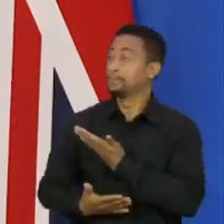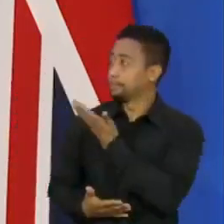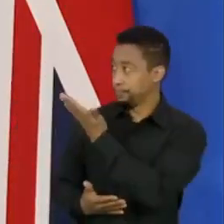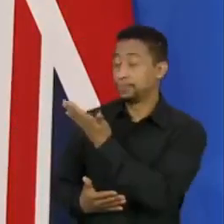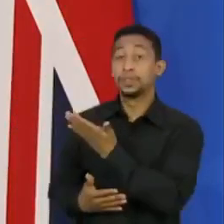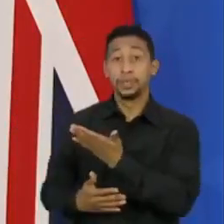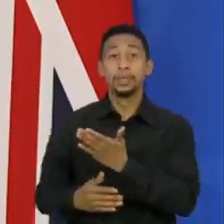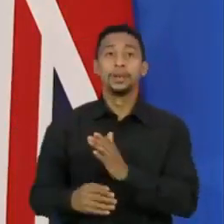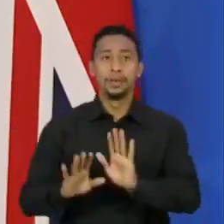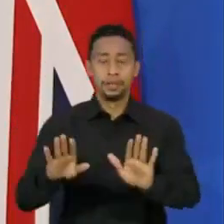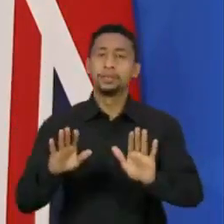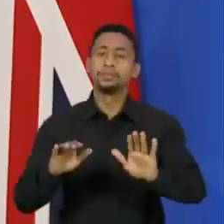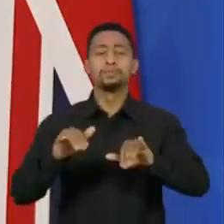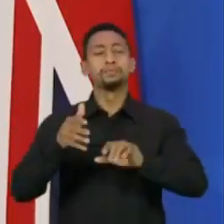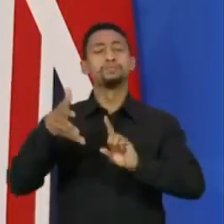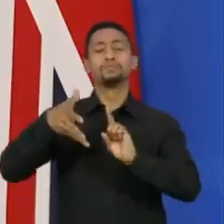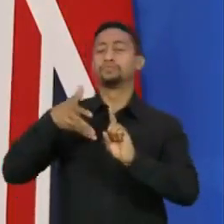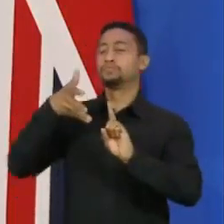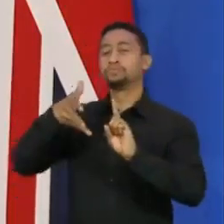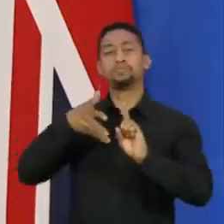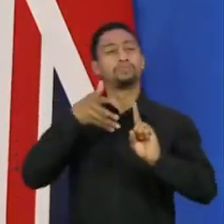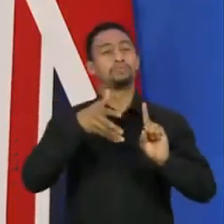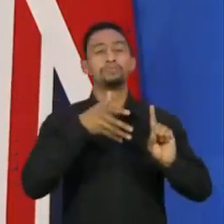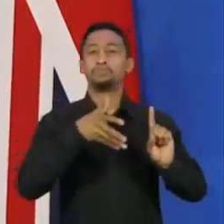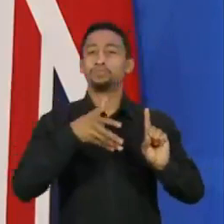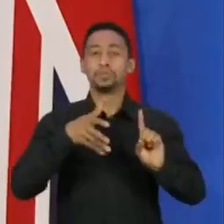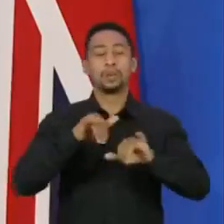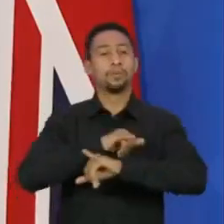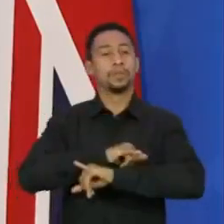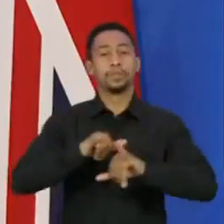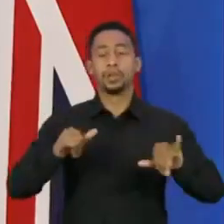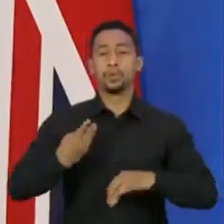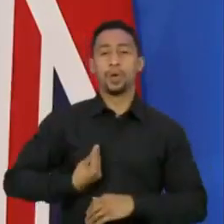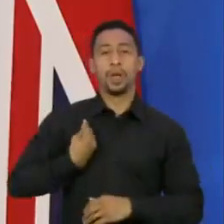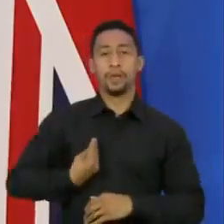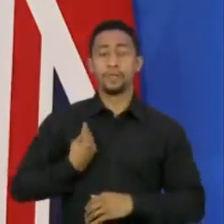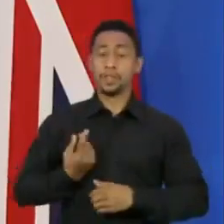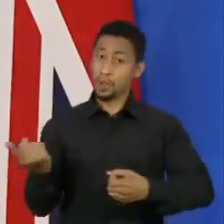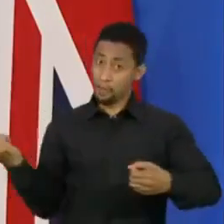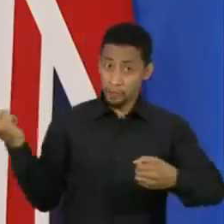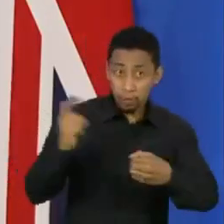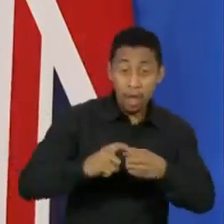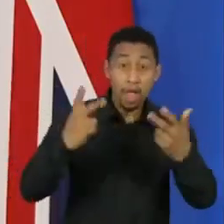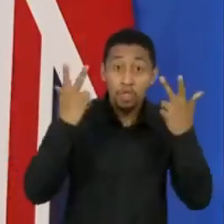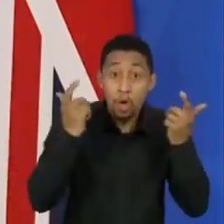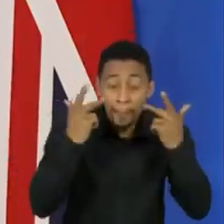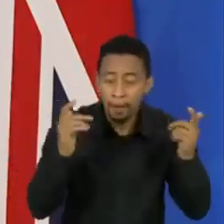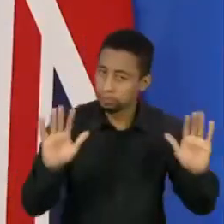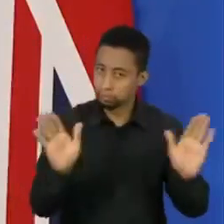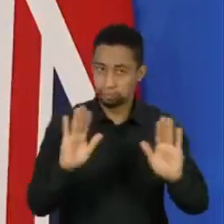Ele adotou um tom solene e cauteloso enquanto enfatizava que a vida não voltaria imediatamente ao que era antes da pandemia.